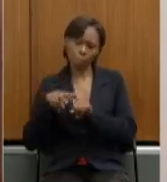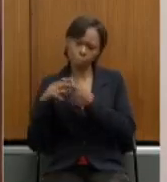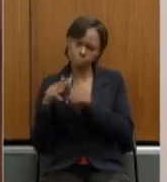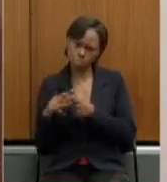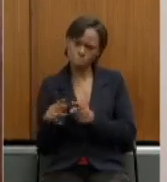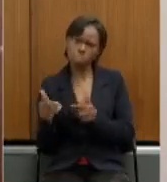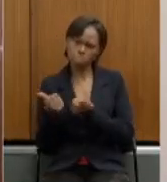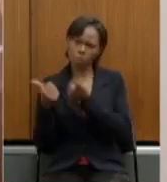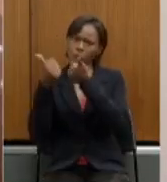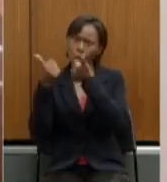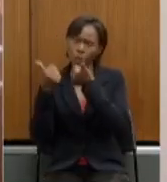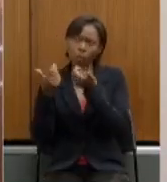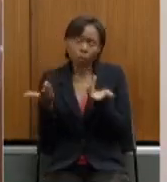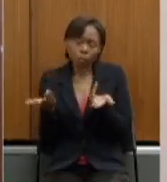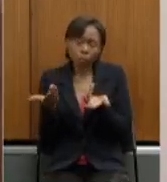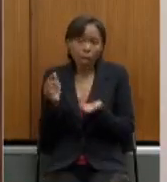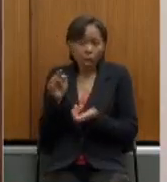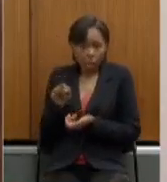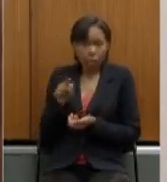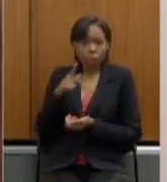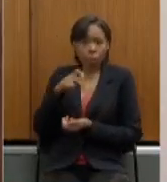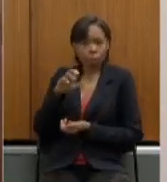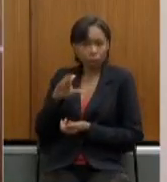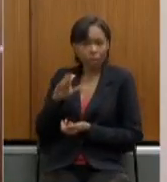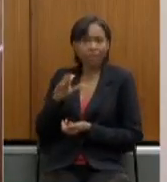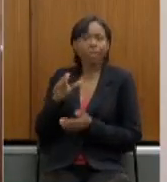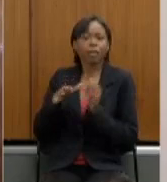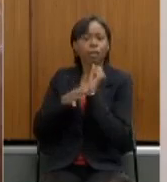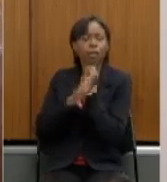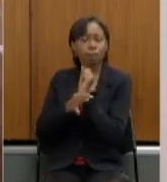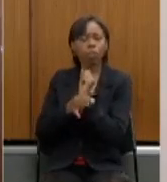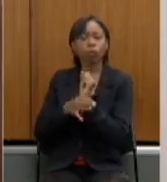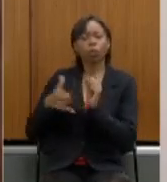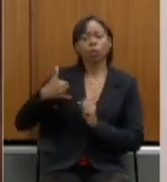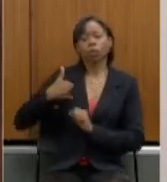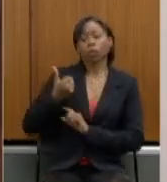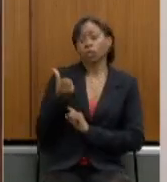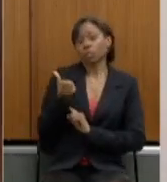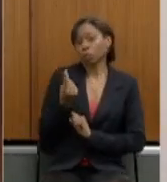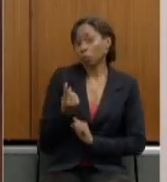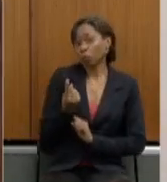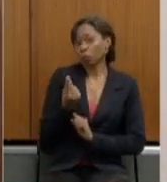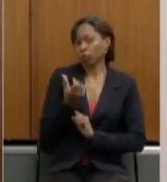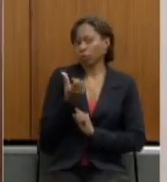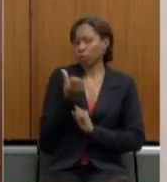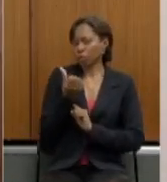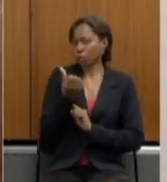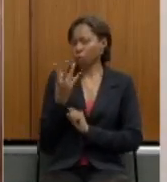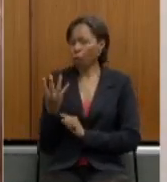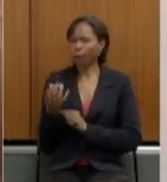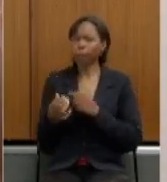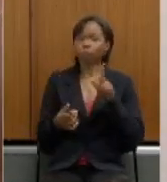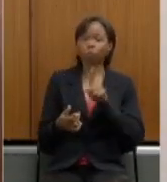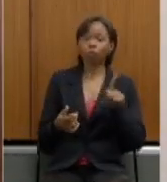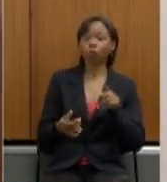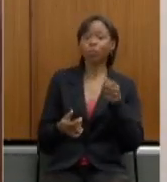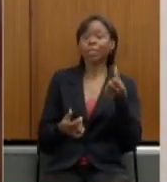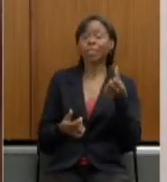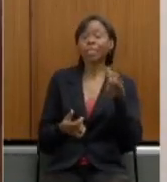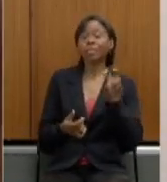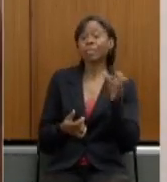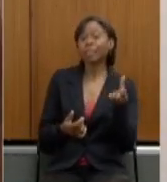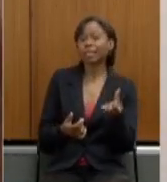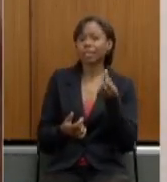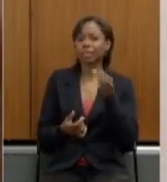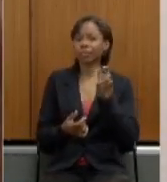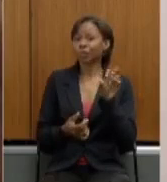159 ele garantiu 61 64 anos ele garantiu para professores 56 e 59 ele garantiu na